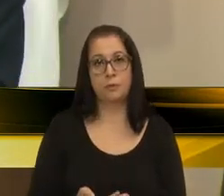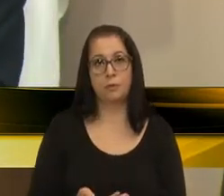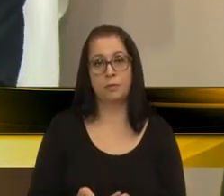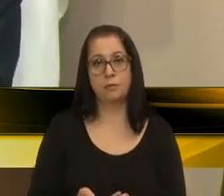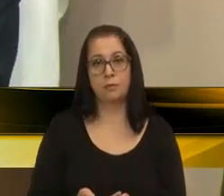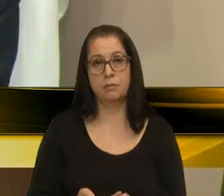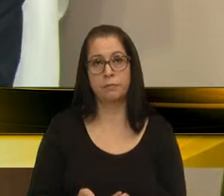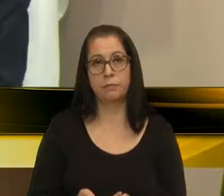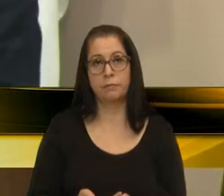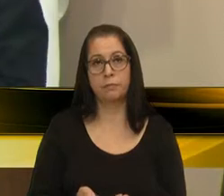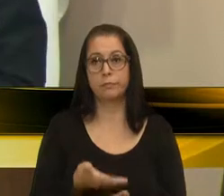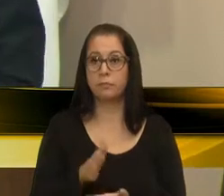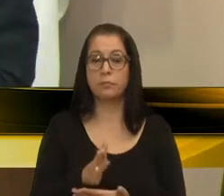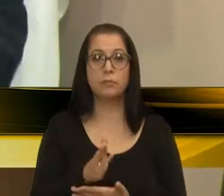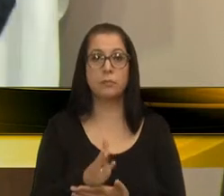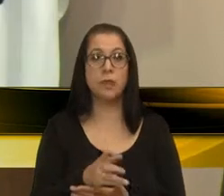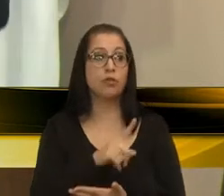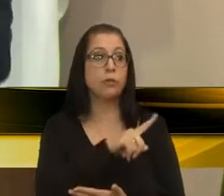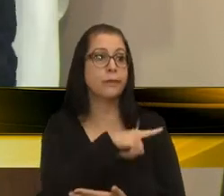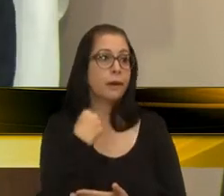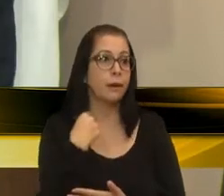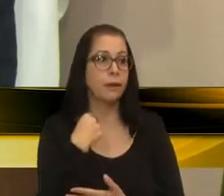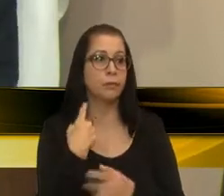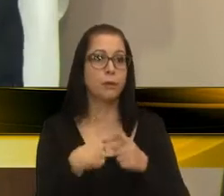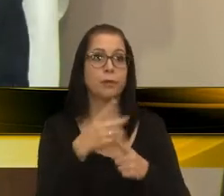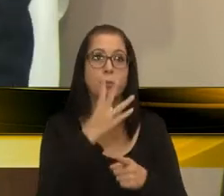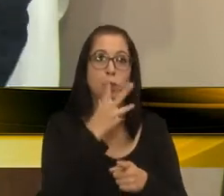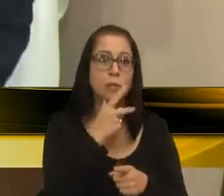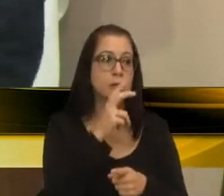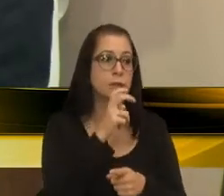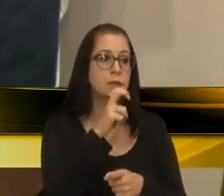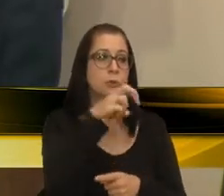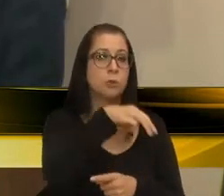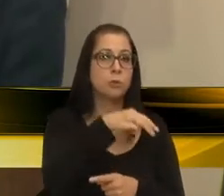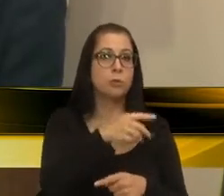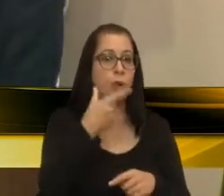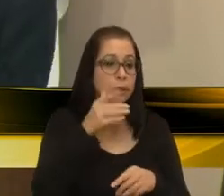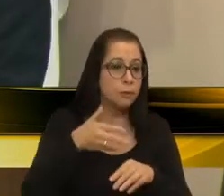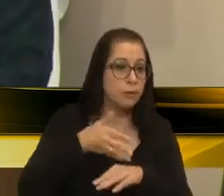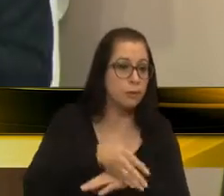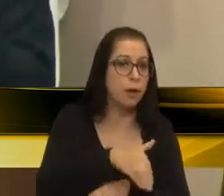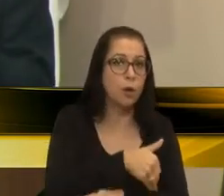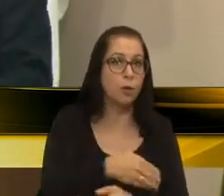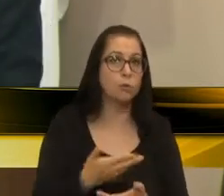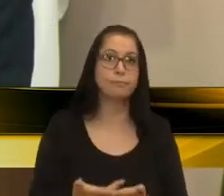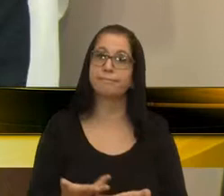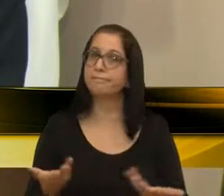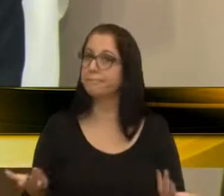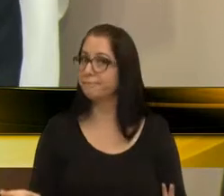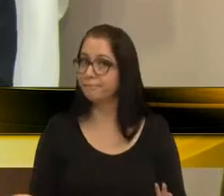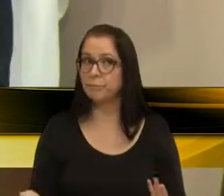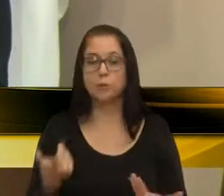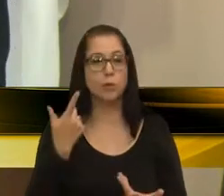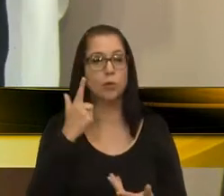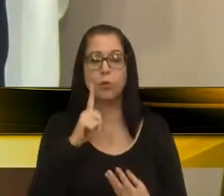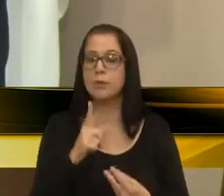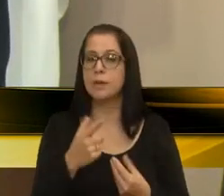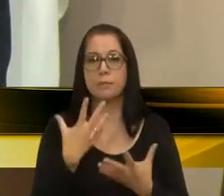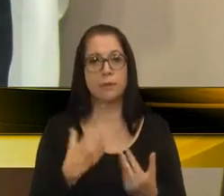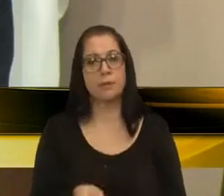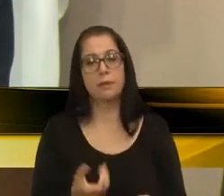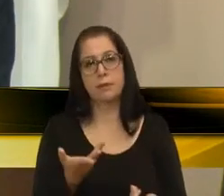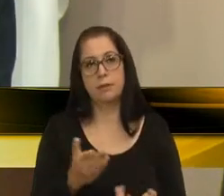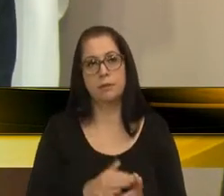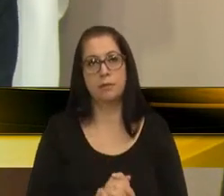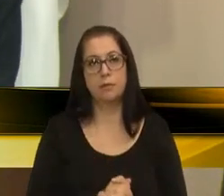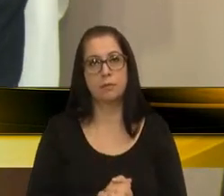muitas vezes, ah, cheguei atrasado, porque eu demorei, cinco minutos, dez, para atravessar a rua, então, isso não dá mais, para aceitar uma situação